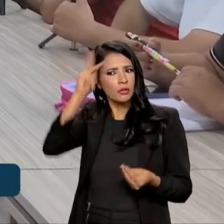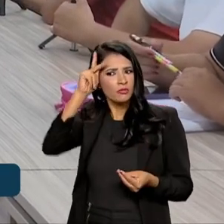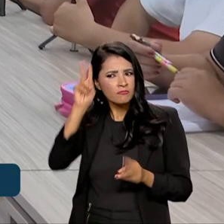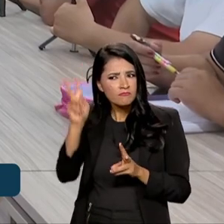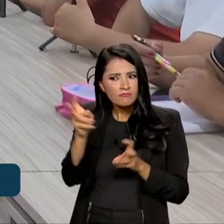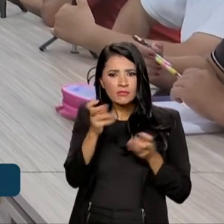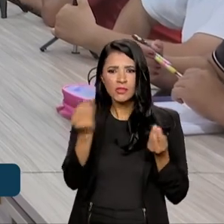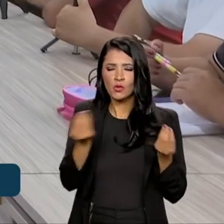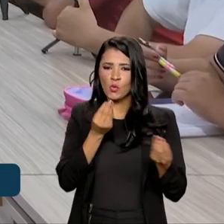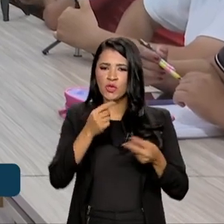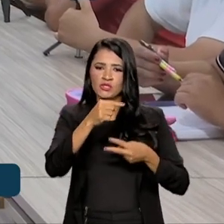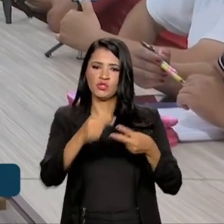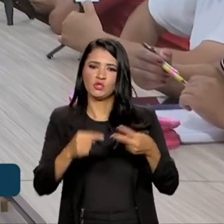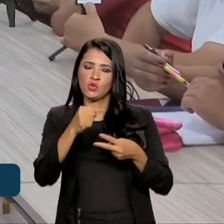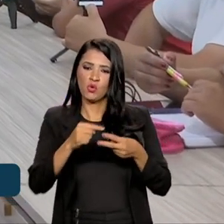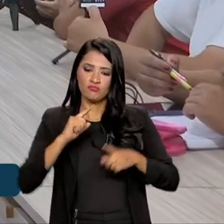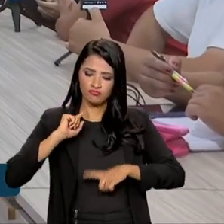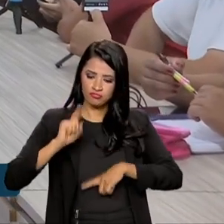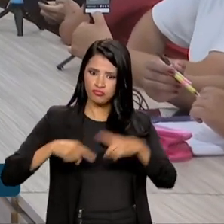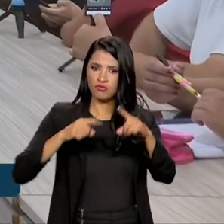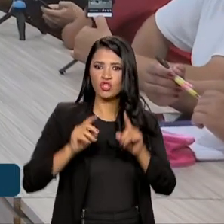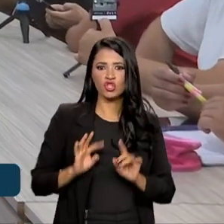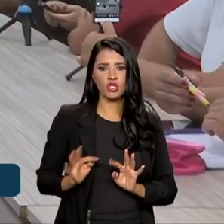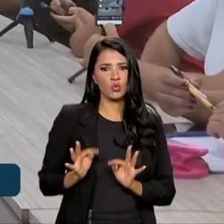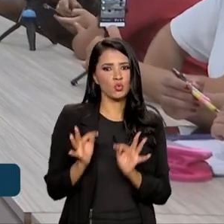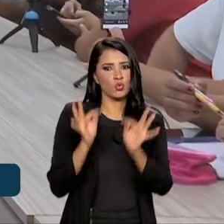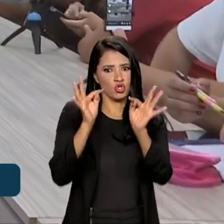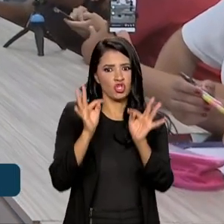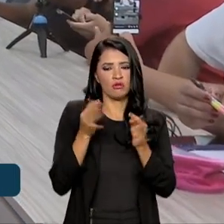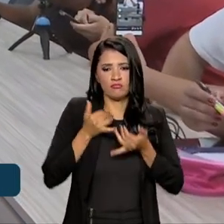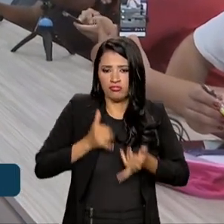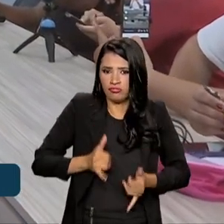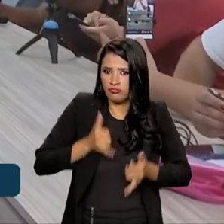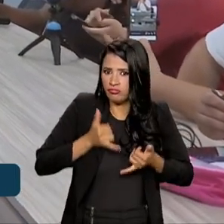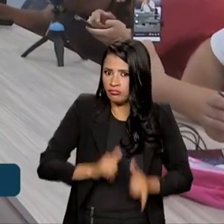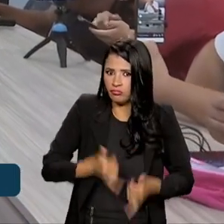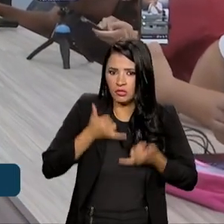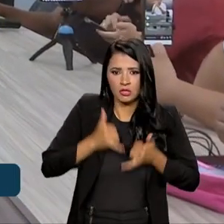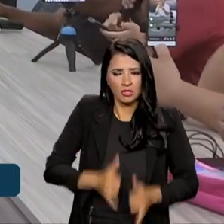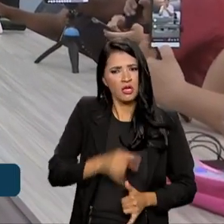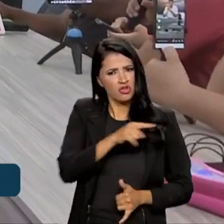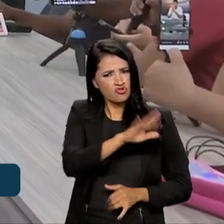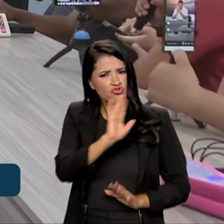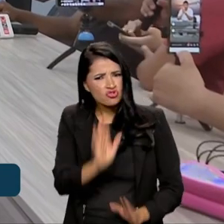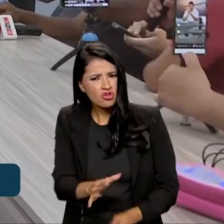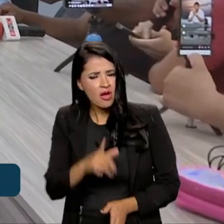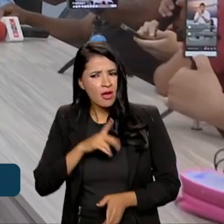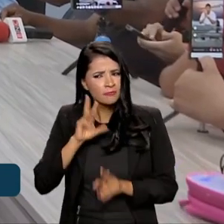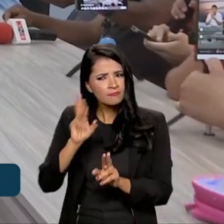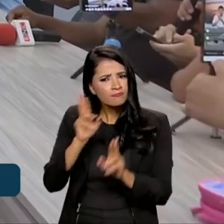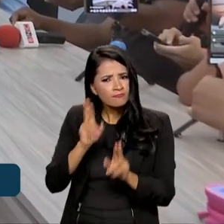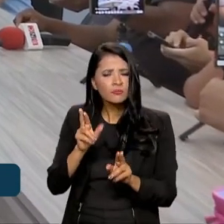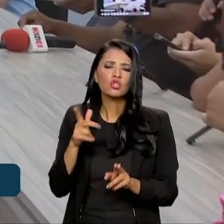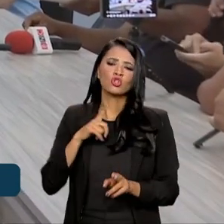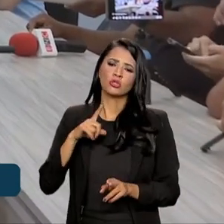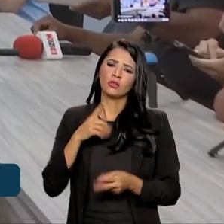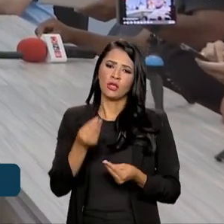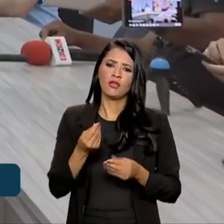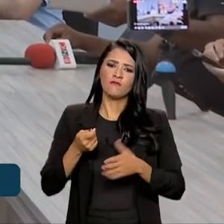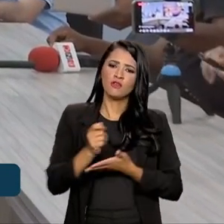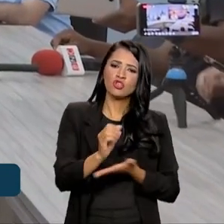esses dois grandes avanços em nível de tecnologia e de energia? Se o município já tem expectativa da chegada de